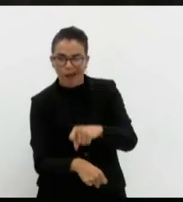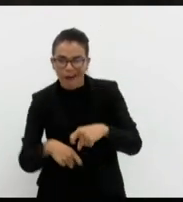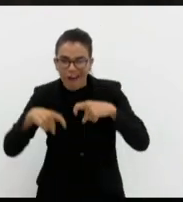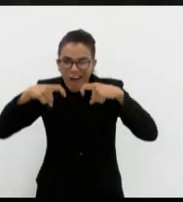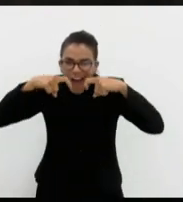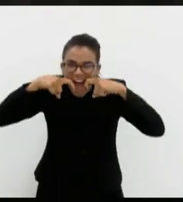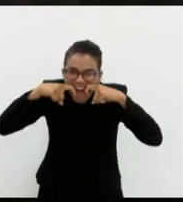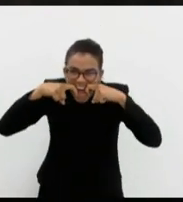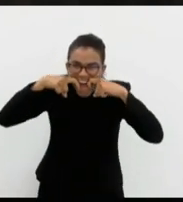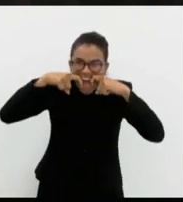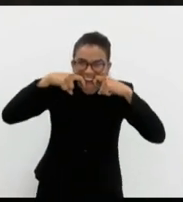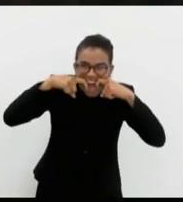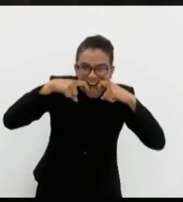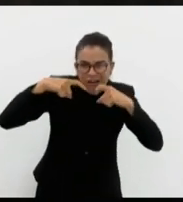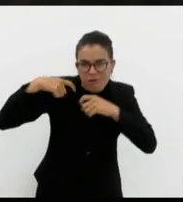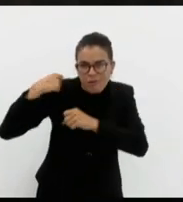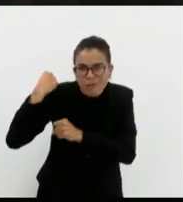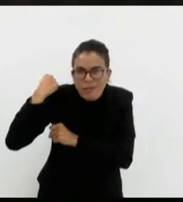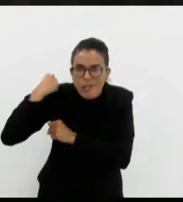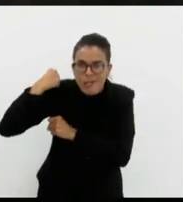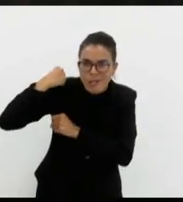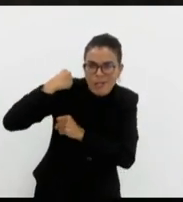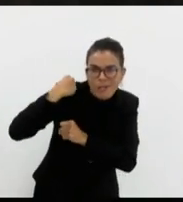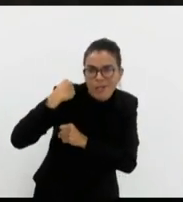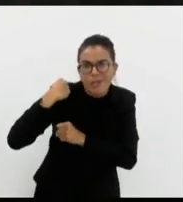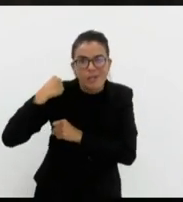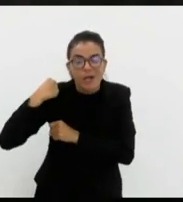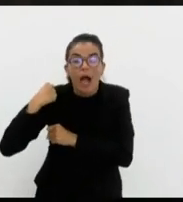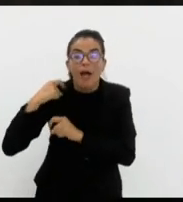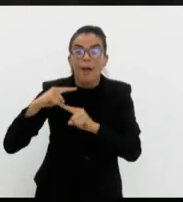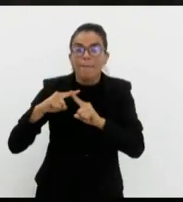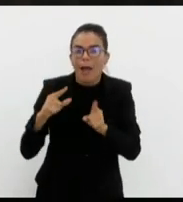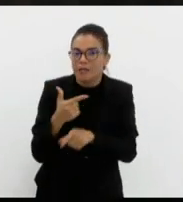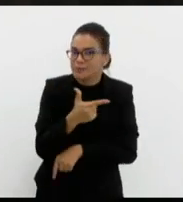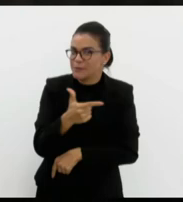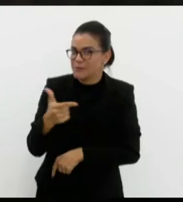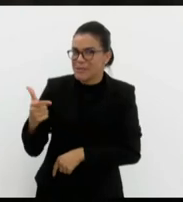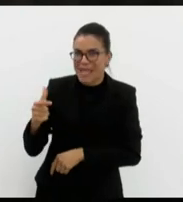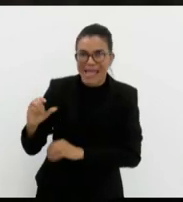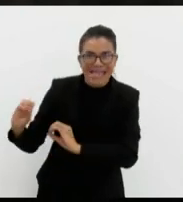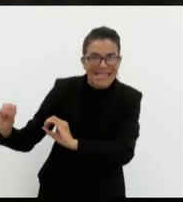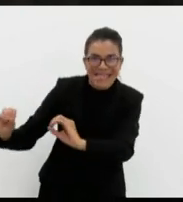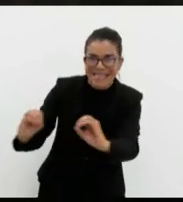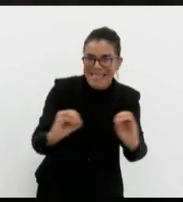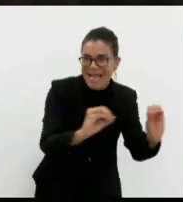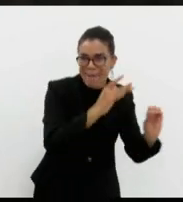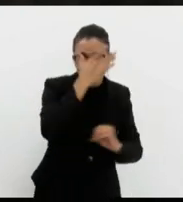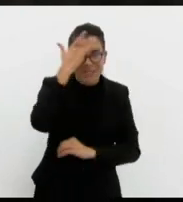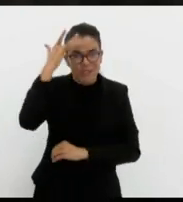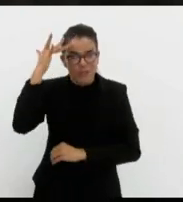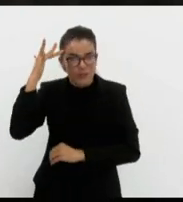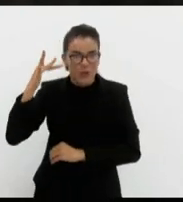excelência que não tem nenhum cidadão na face da terra que não tenha origem